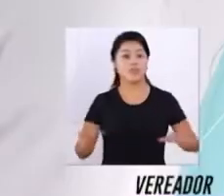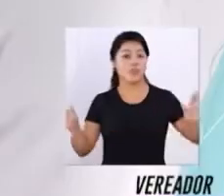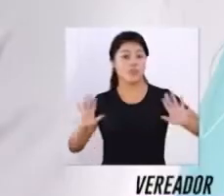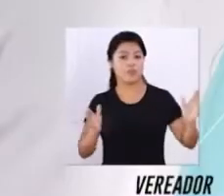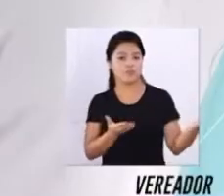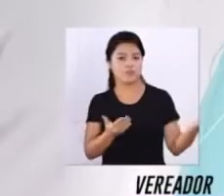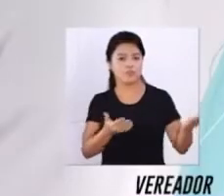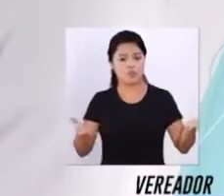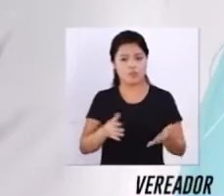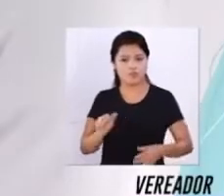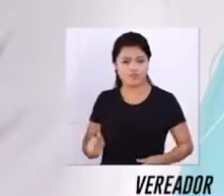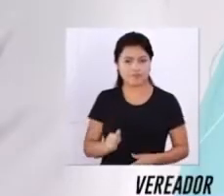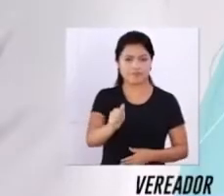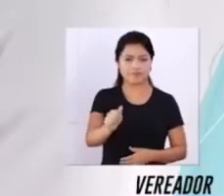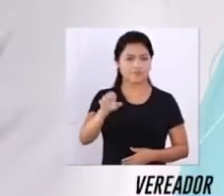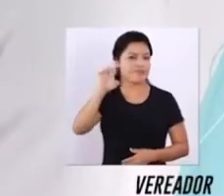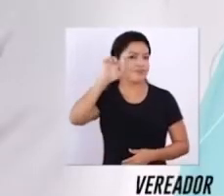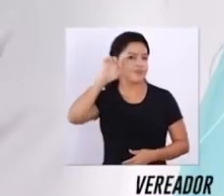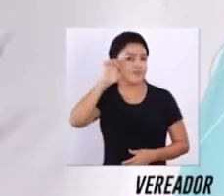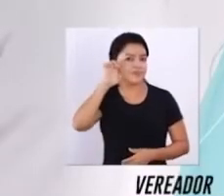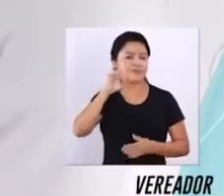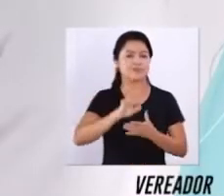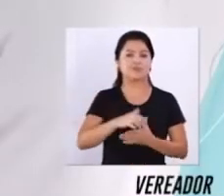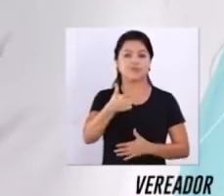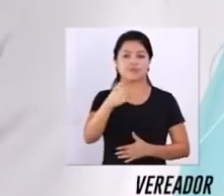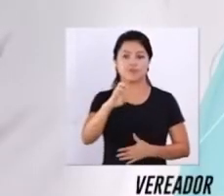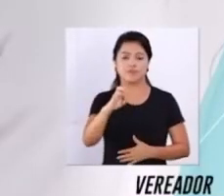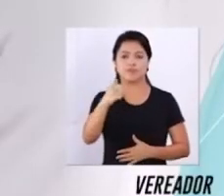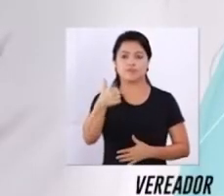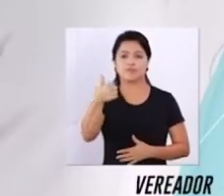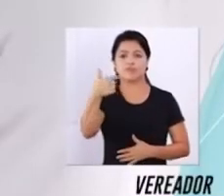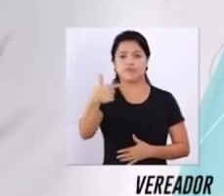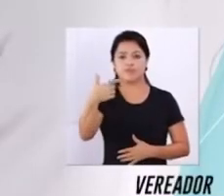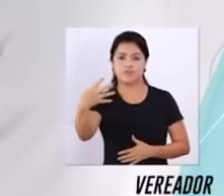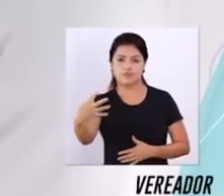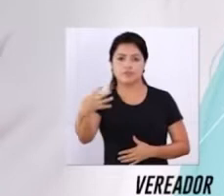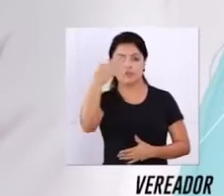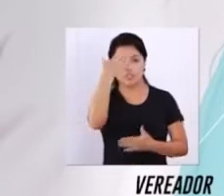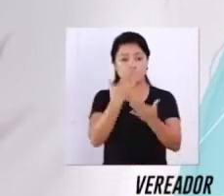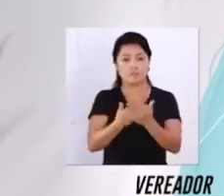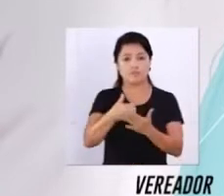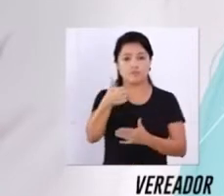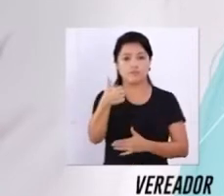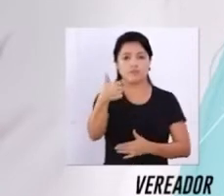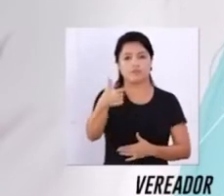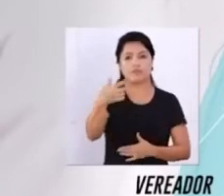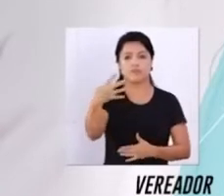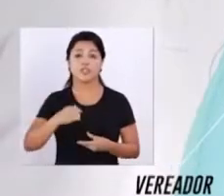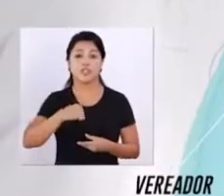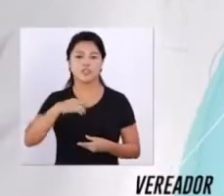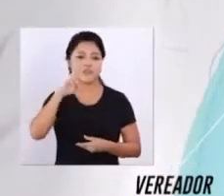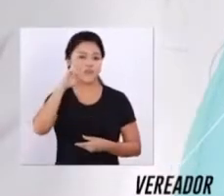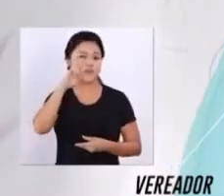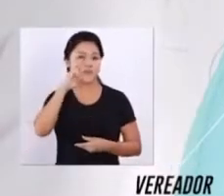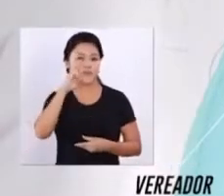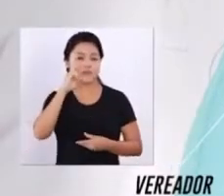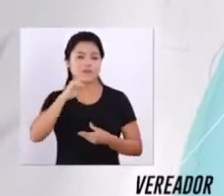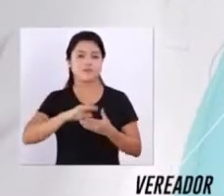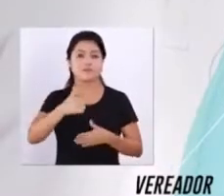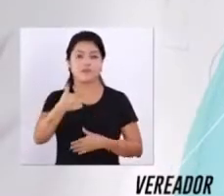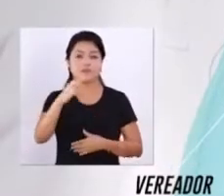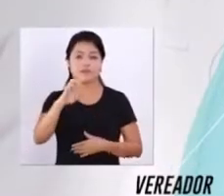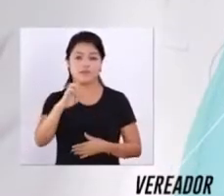Alô, Juventude! Agora a nossa vez. Heldo Abreu, 25-124. Acredite, Heldo Abreu, 124. Sou Hamilton